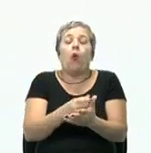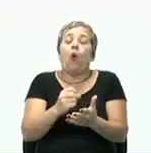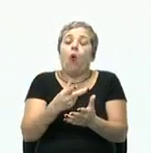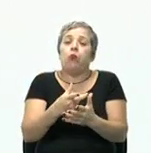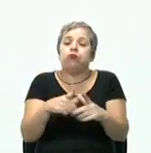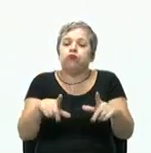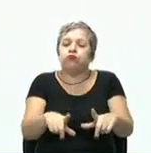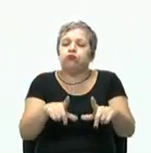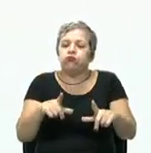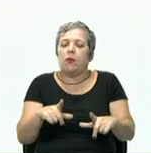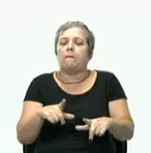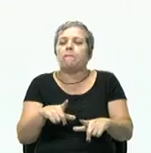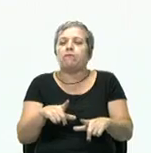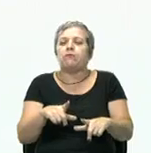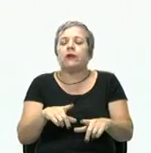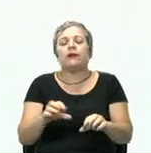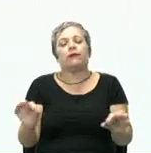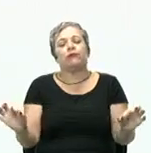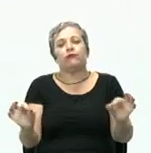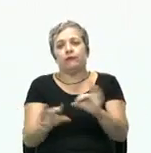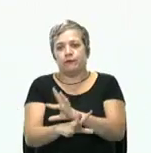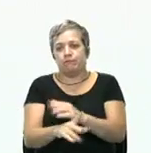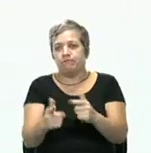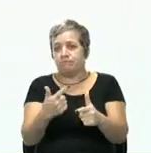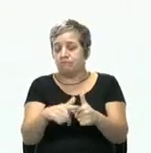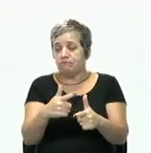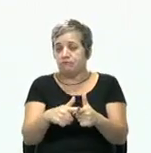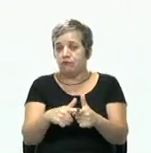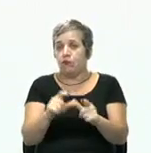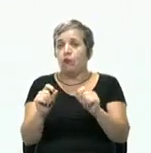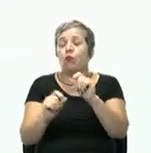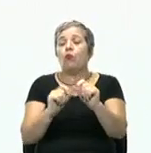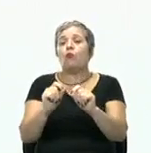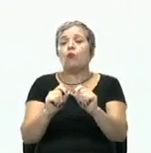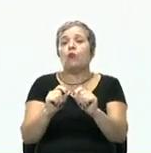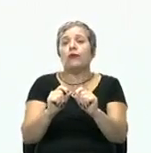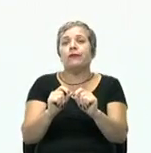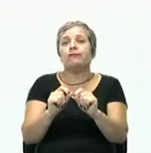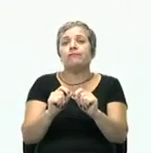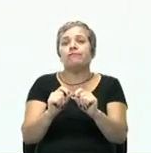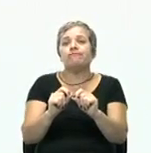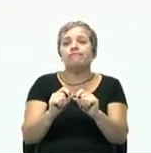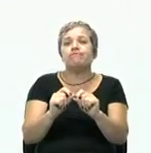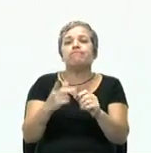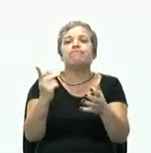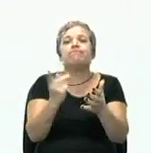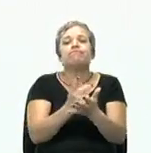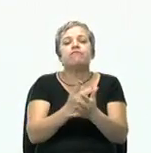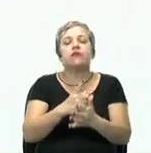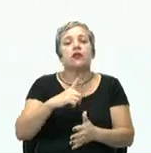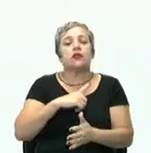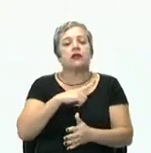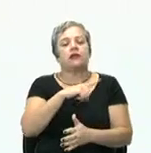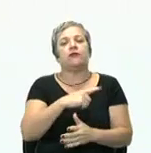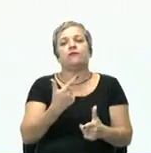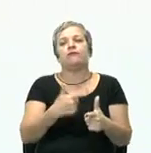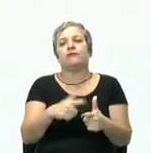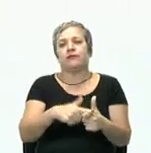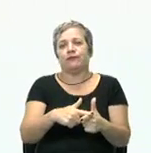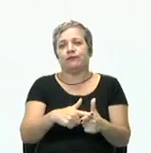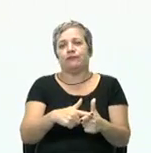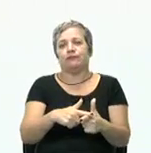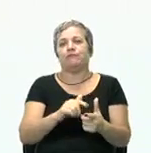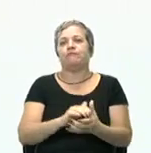suspensa até que se resolva a questão. Quais funções da burocracia presentes nesse problema?